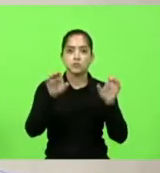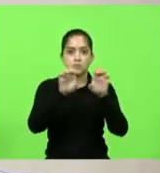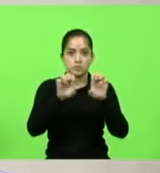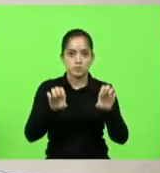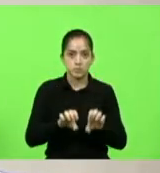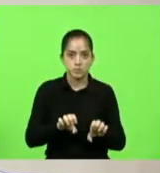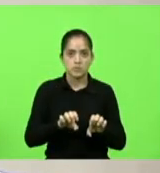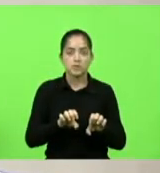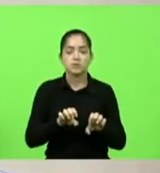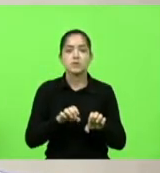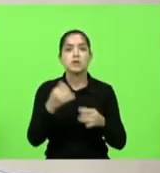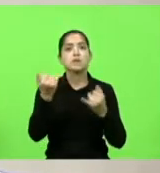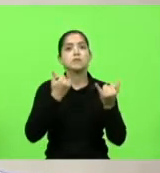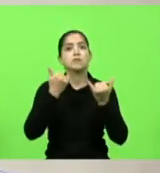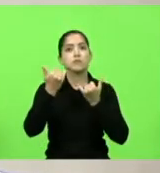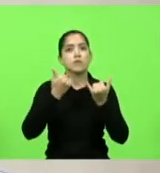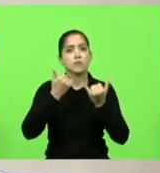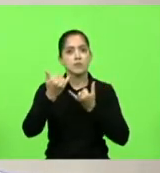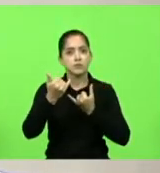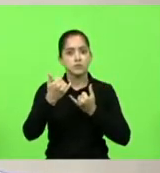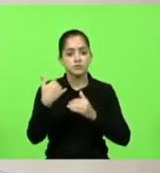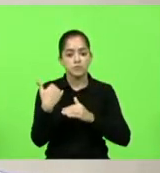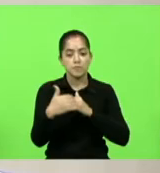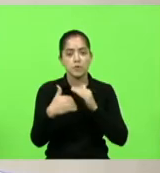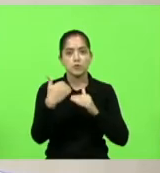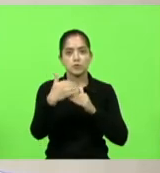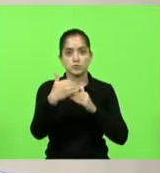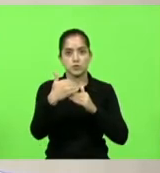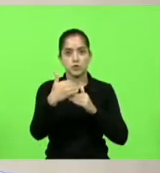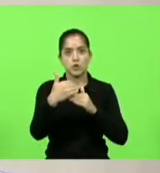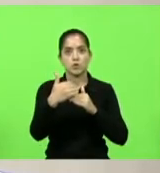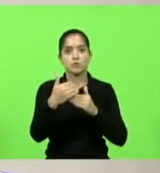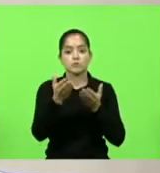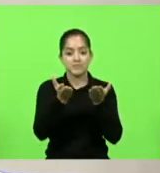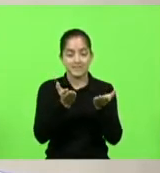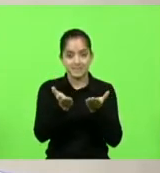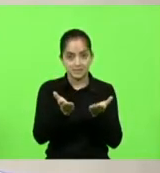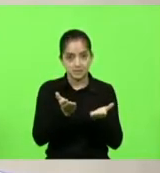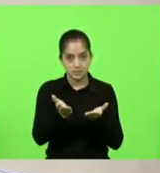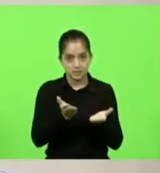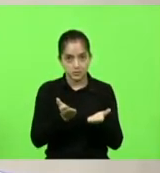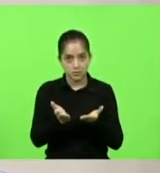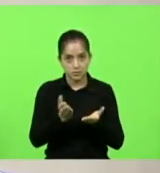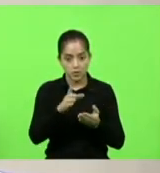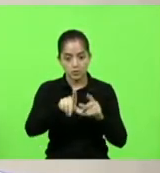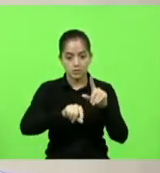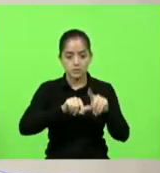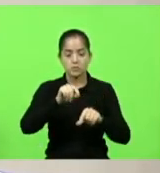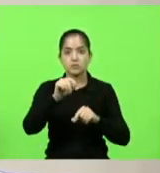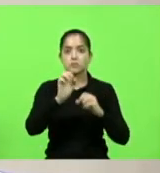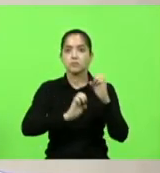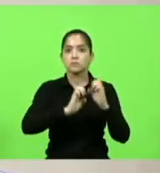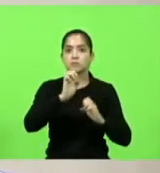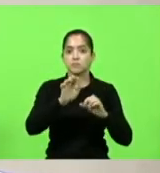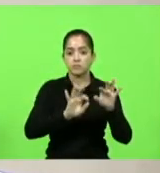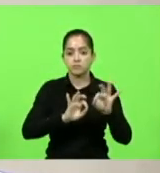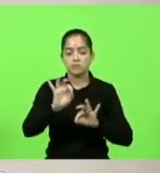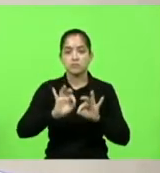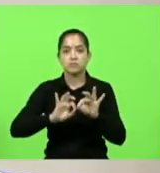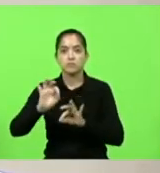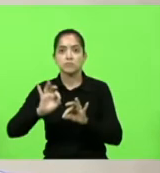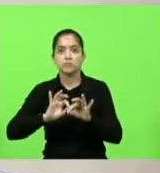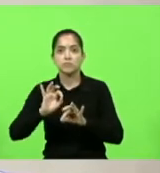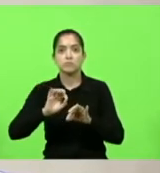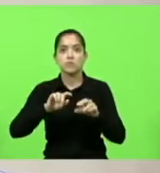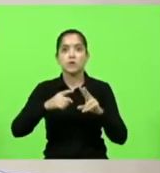Mobilidade informações acerca do processo licitatório para a seleção de empresa para a elaboração e restauração da